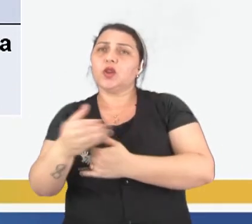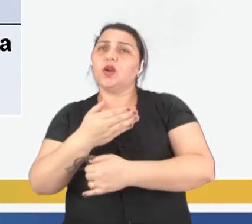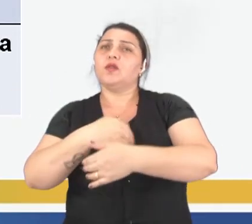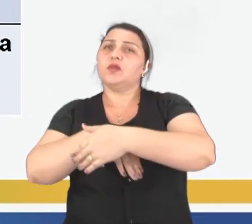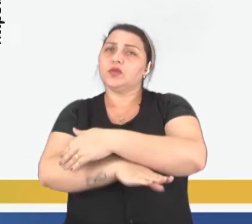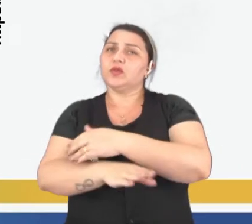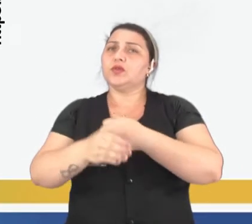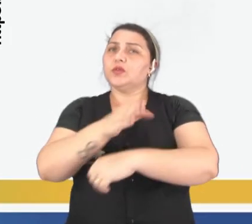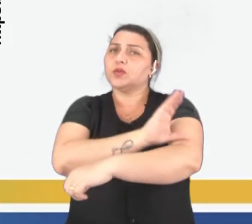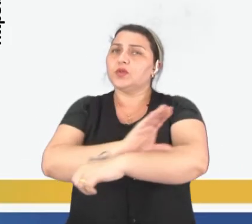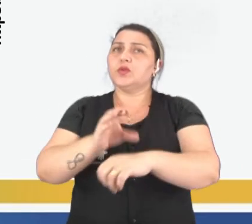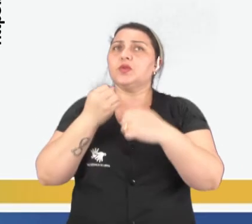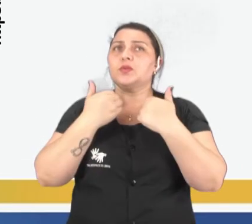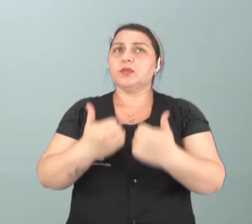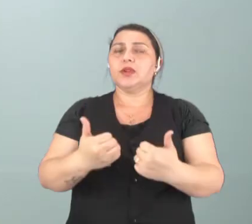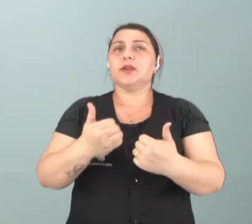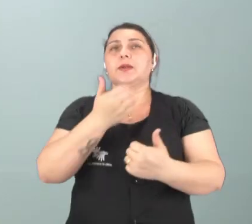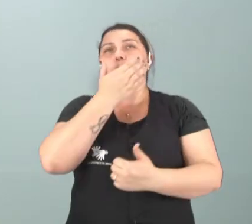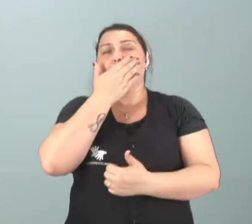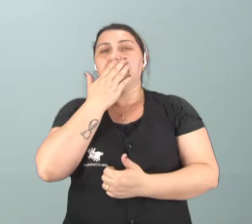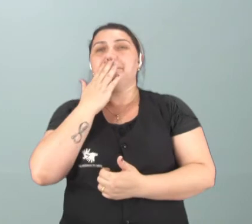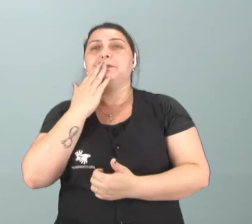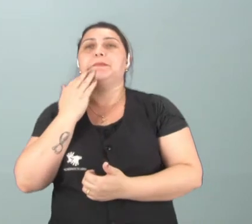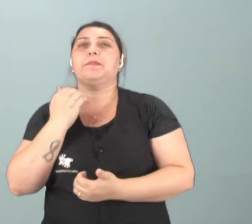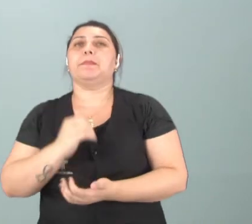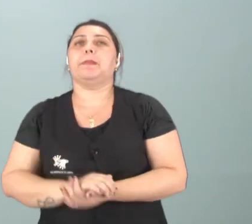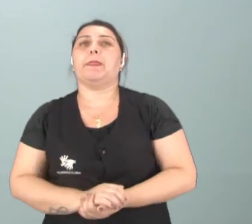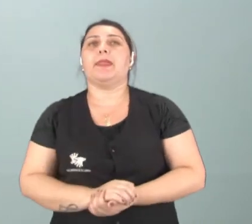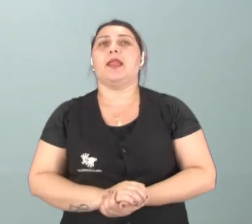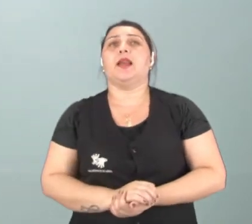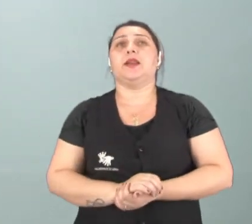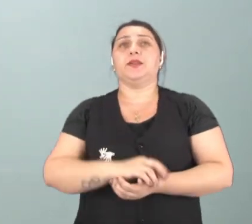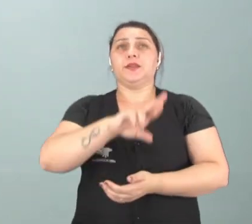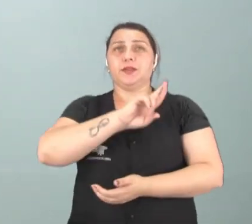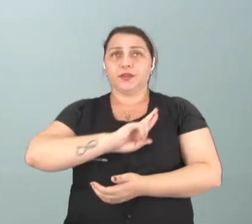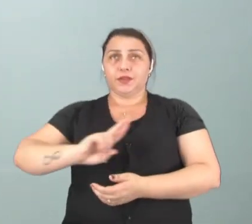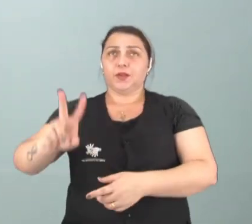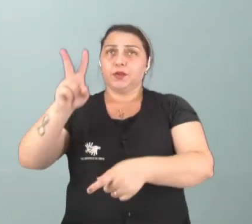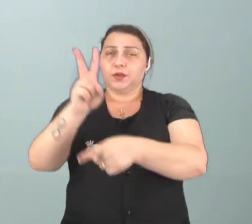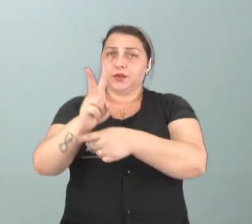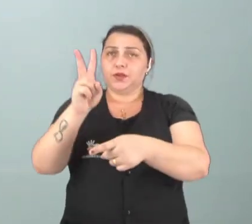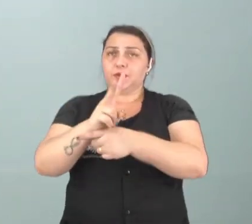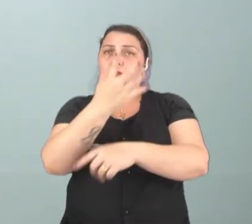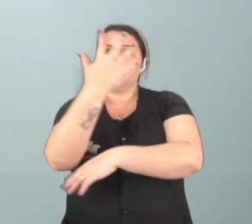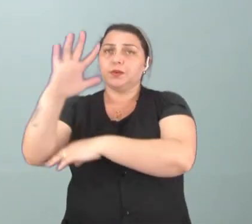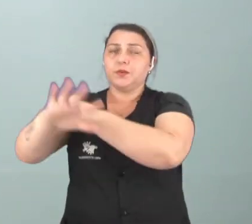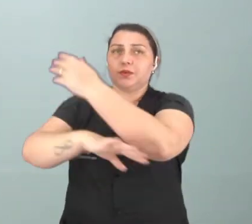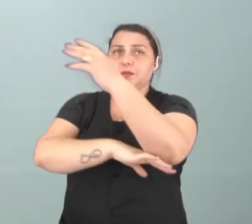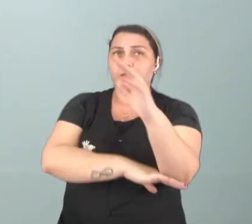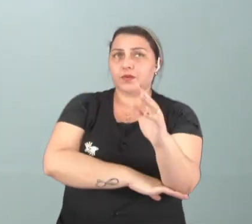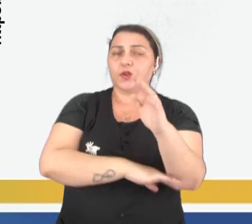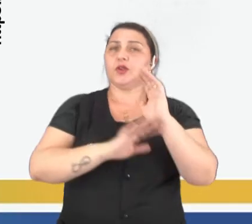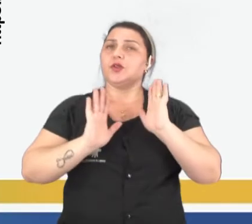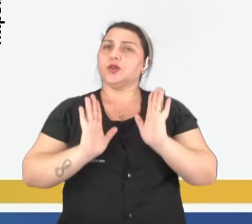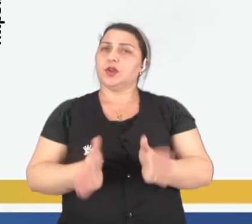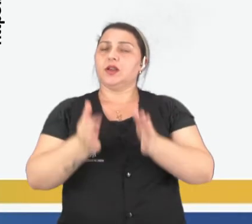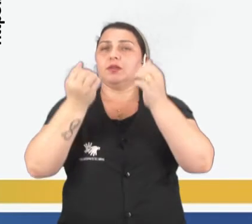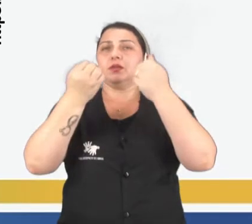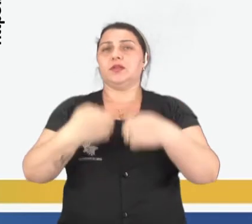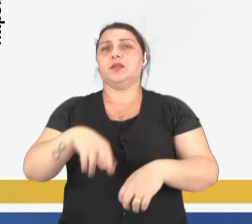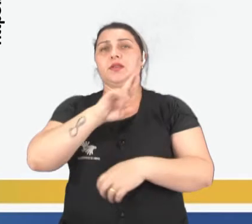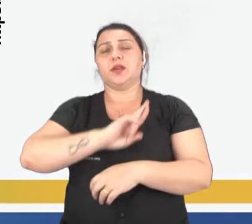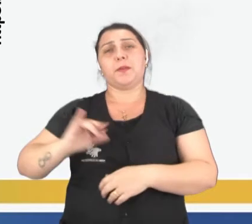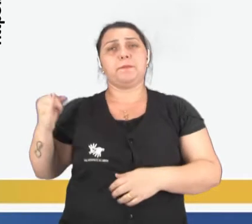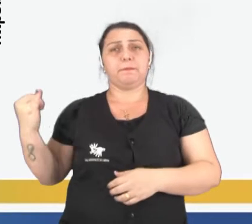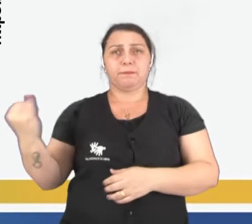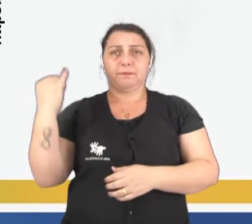gente? Tudo bem? Vamos prosseguir. Então, religiões, preservação do meio ambiente, aquilo que a gente falou, religião tem